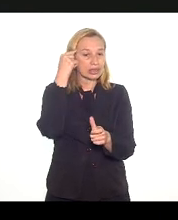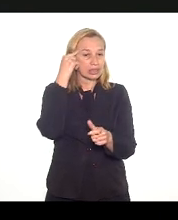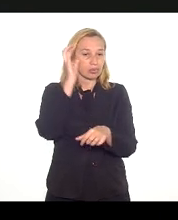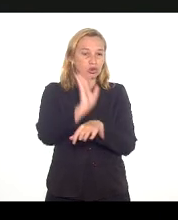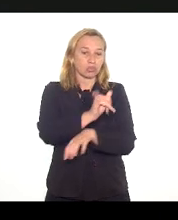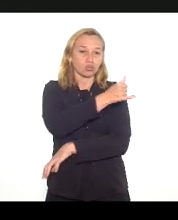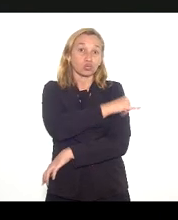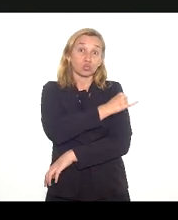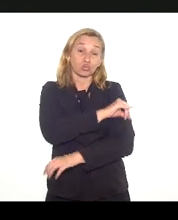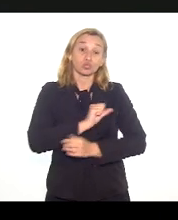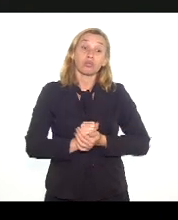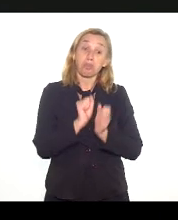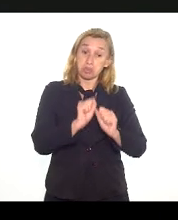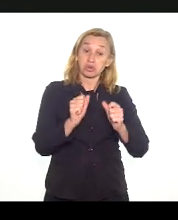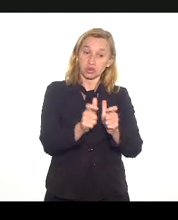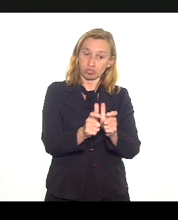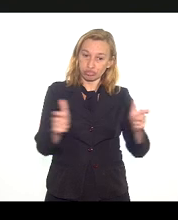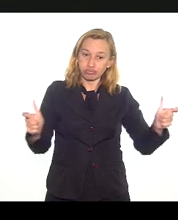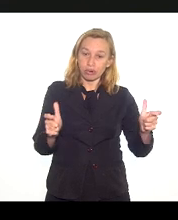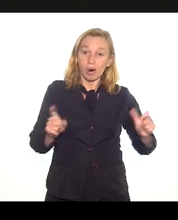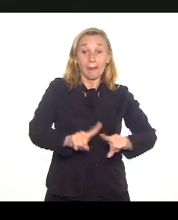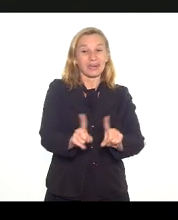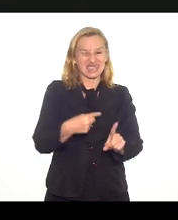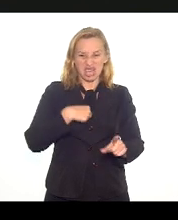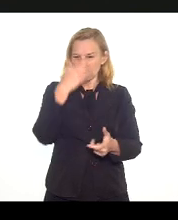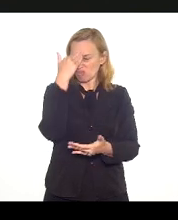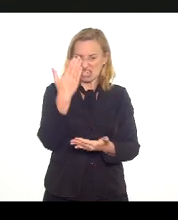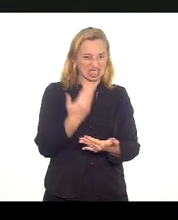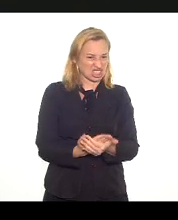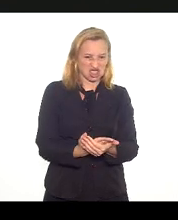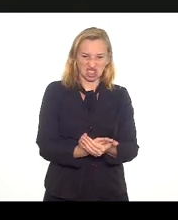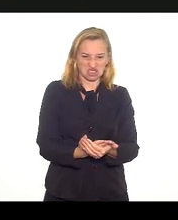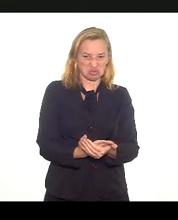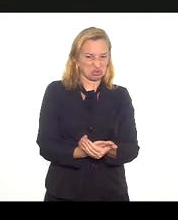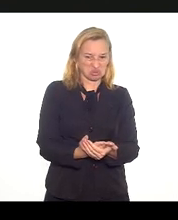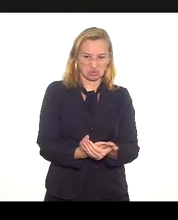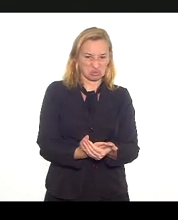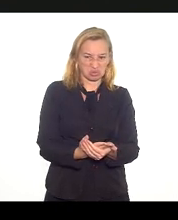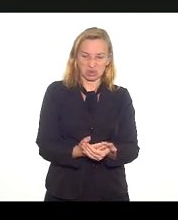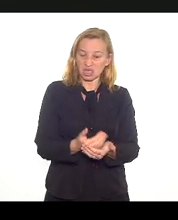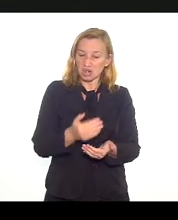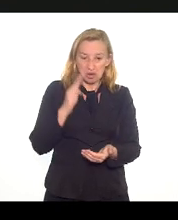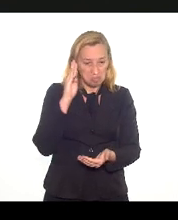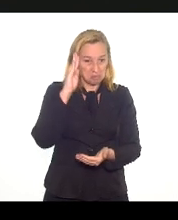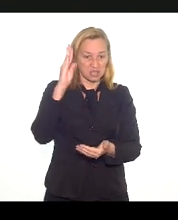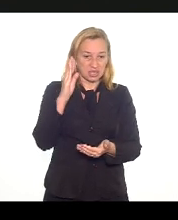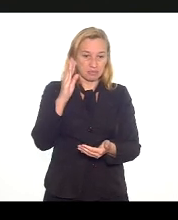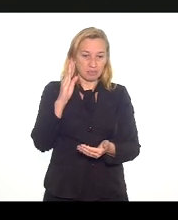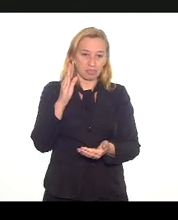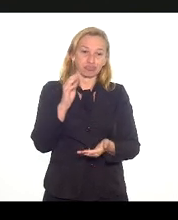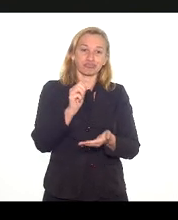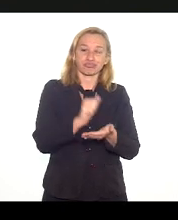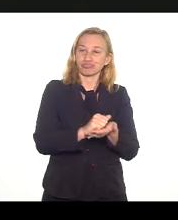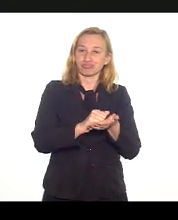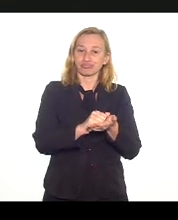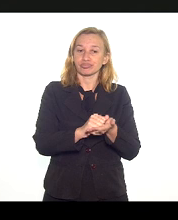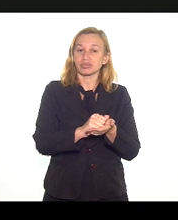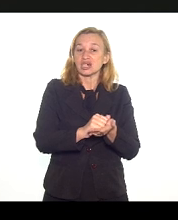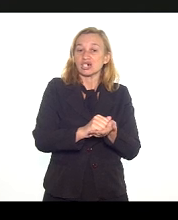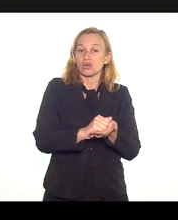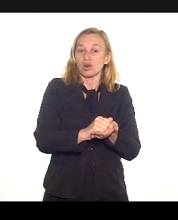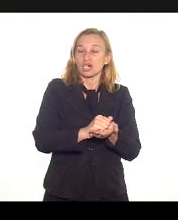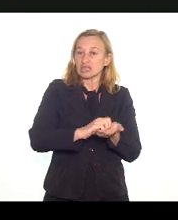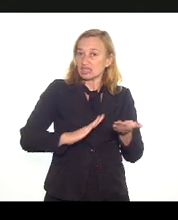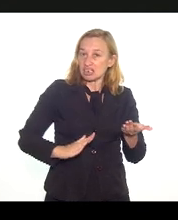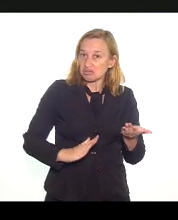Janeiro, pode crescer, mas eu não acredito que algum dia seja a principal atividade econômica no Estado. Hoje em dia,